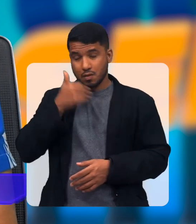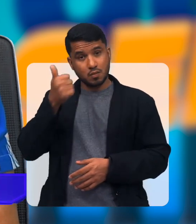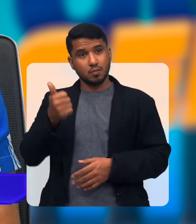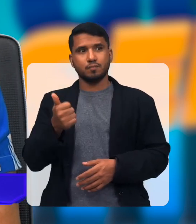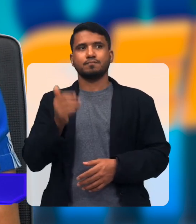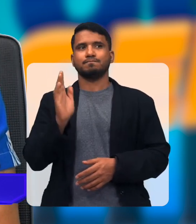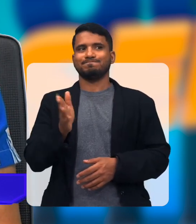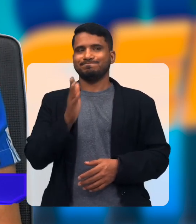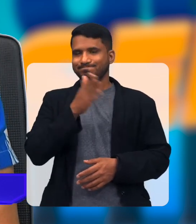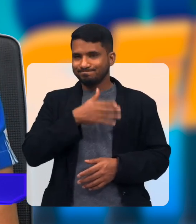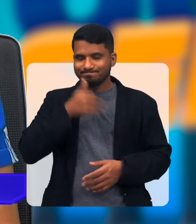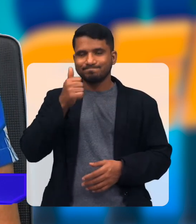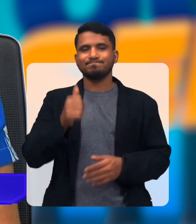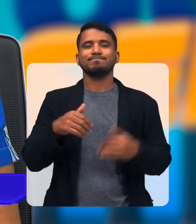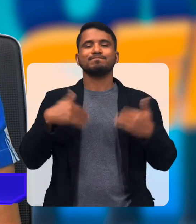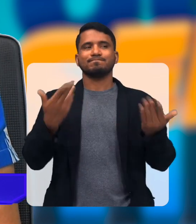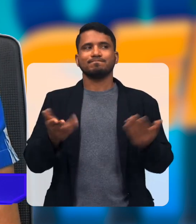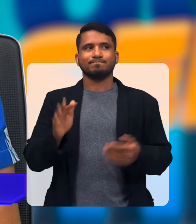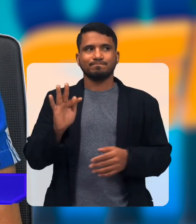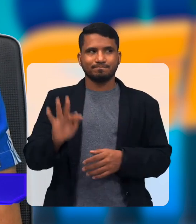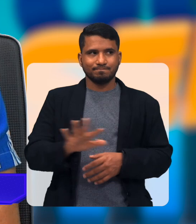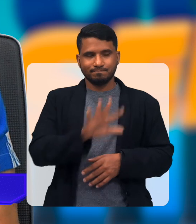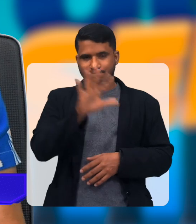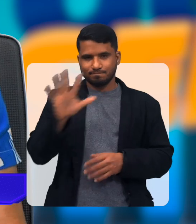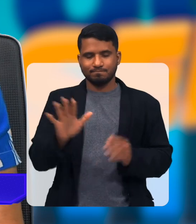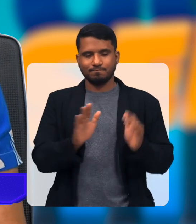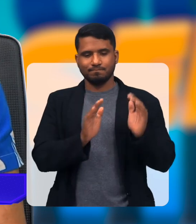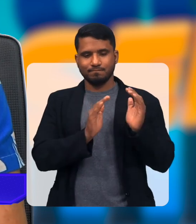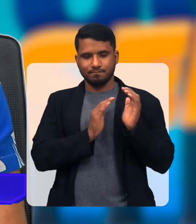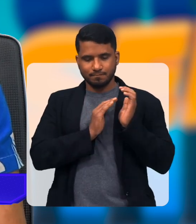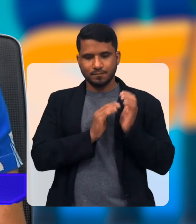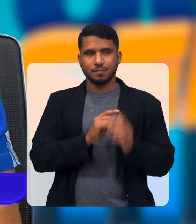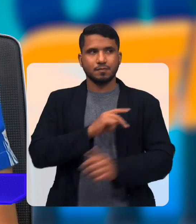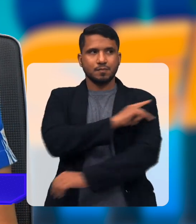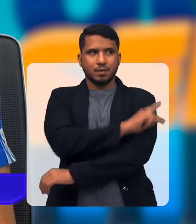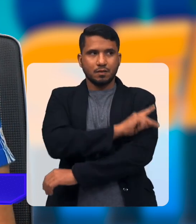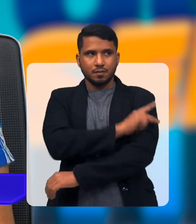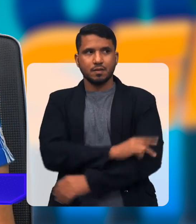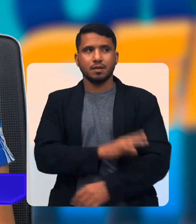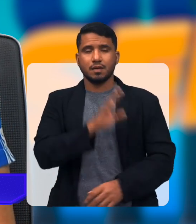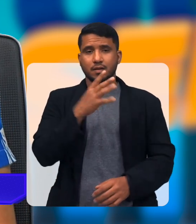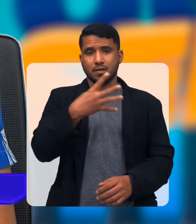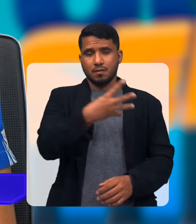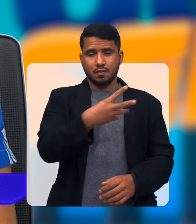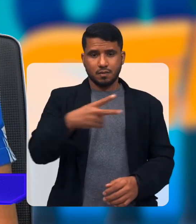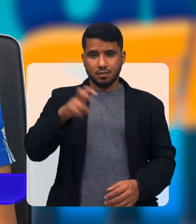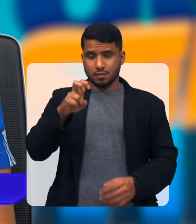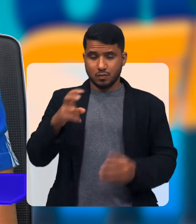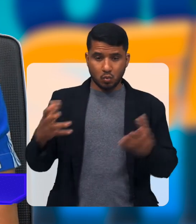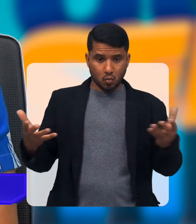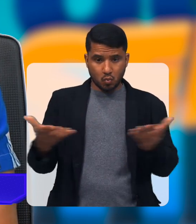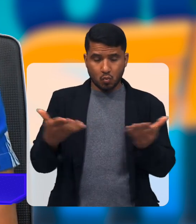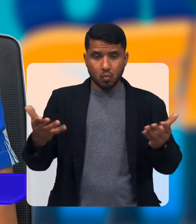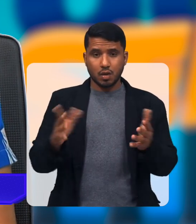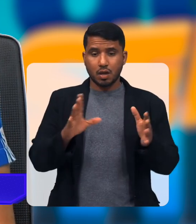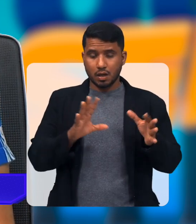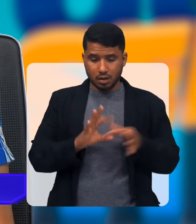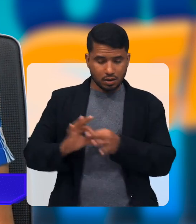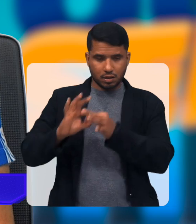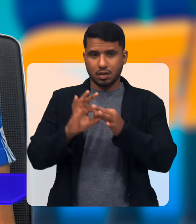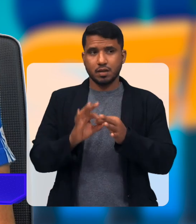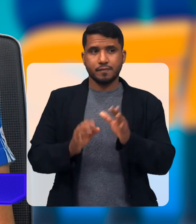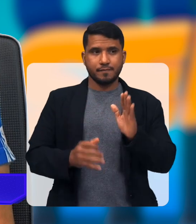bastante Então a Federação As APAIs Do Piauí Que são 45 Hoje Elas são ligadas A essa